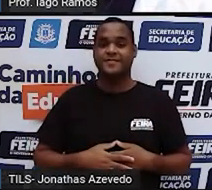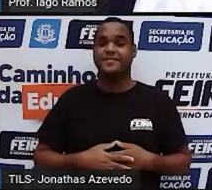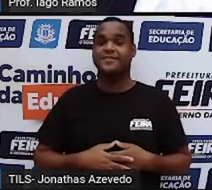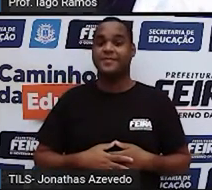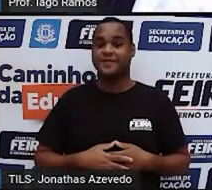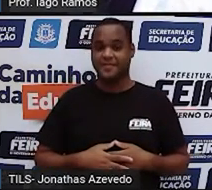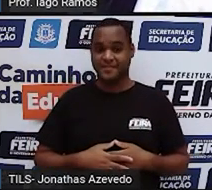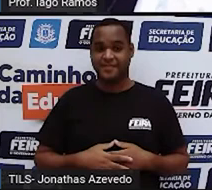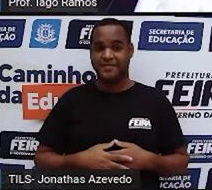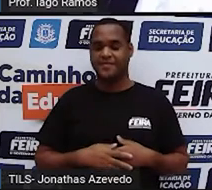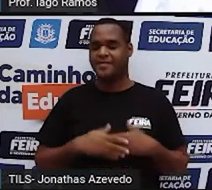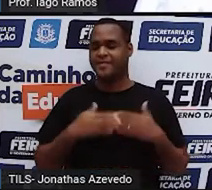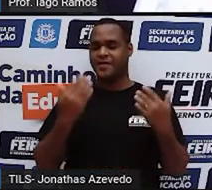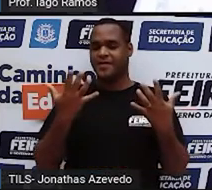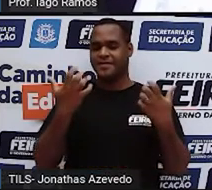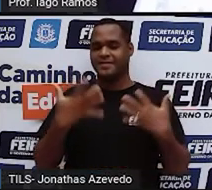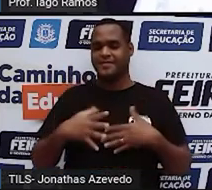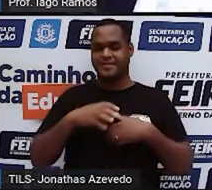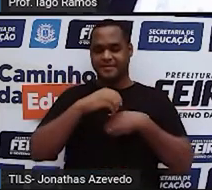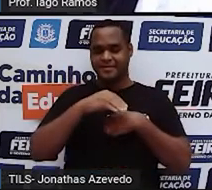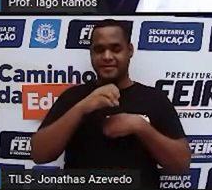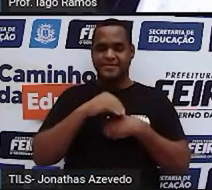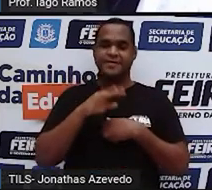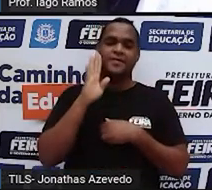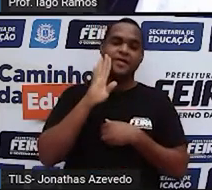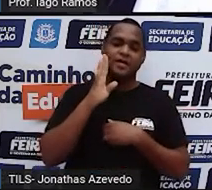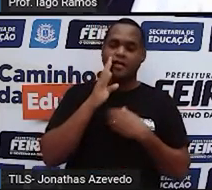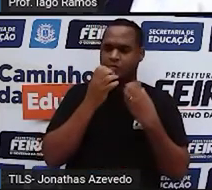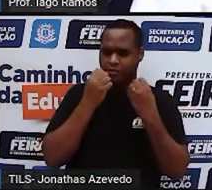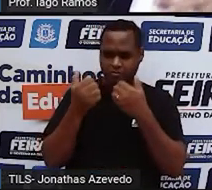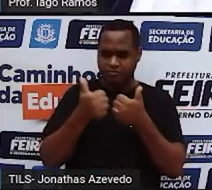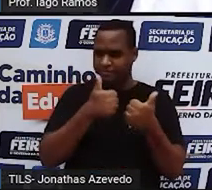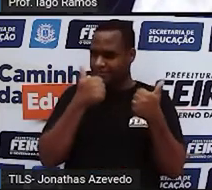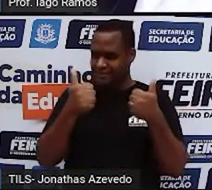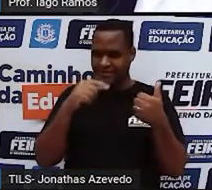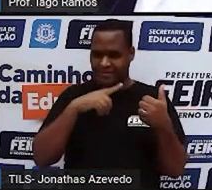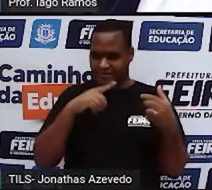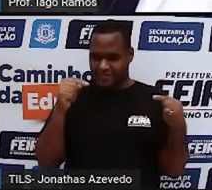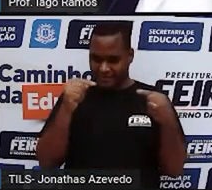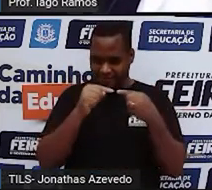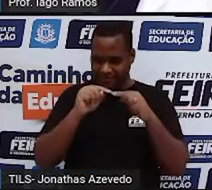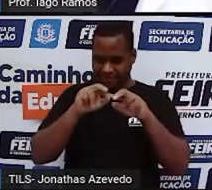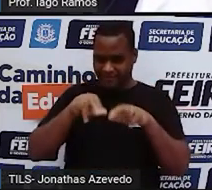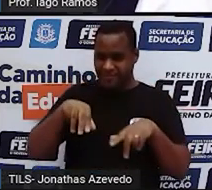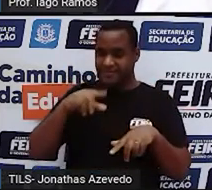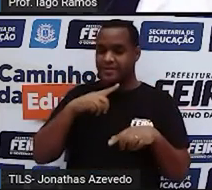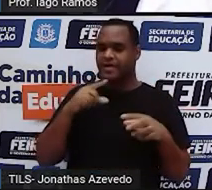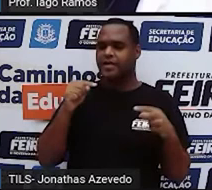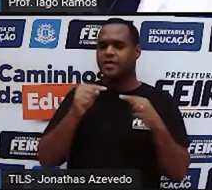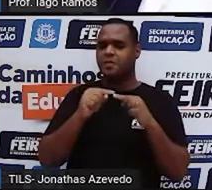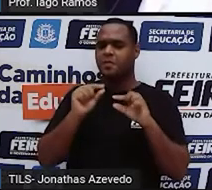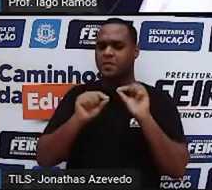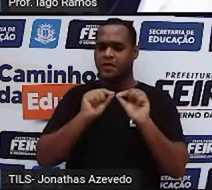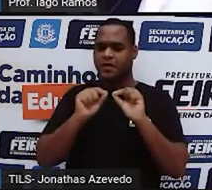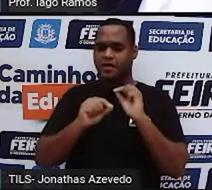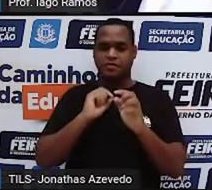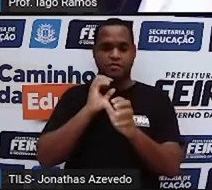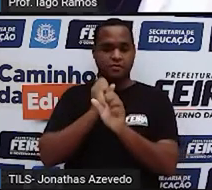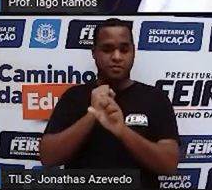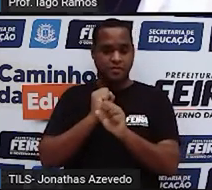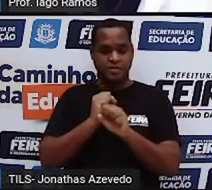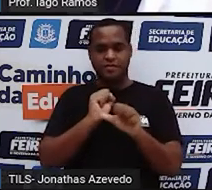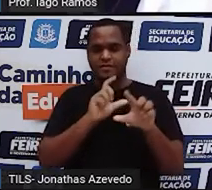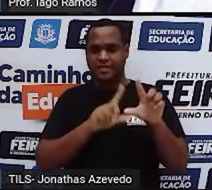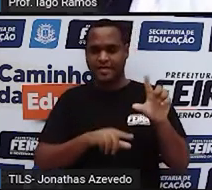uma coisa bastante legal para você nessa aula, que é para a gente começar a falar desse negócio que tem a ver com cálculo que envolve